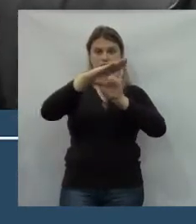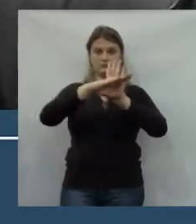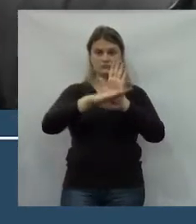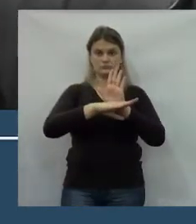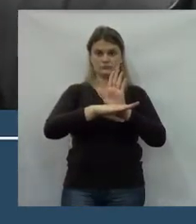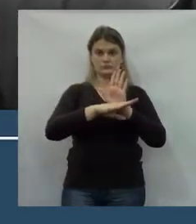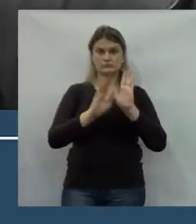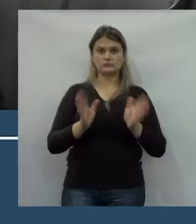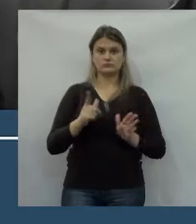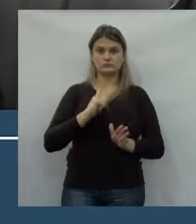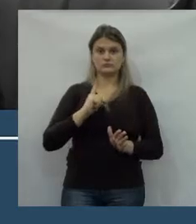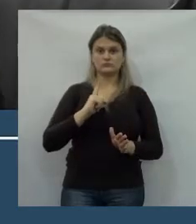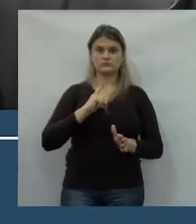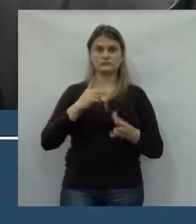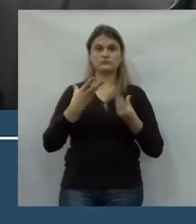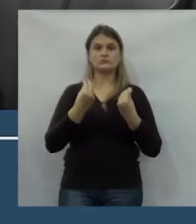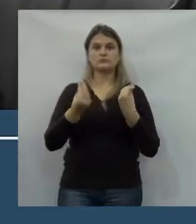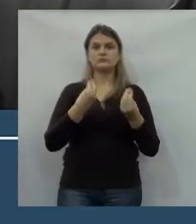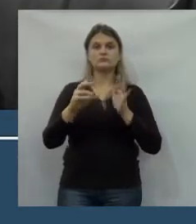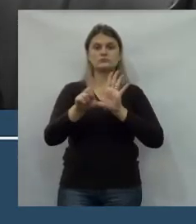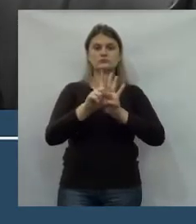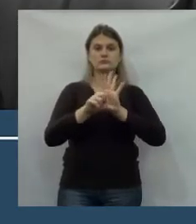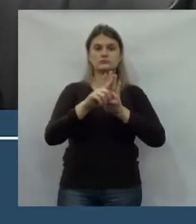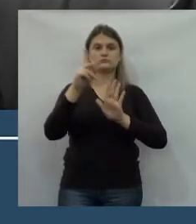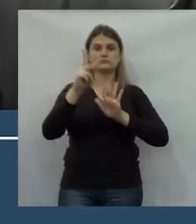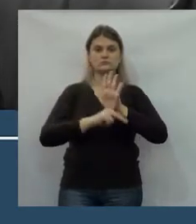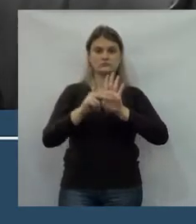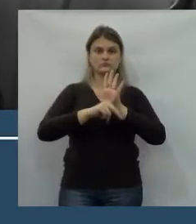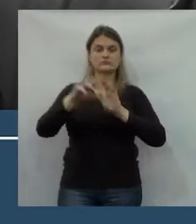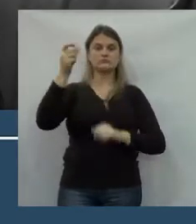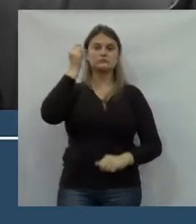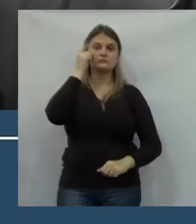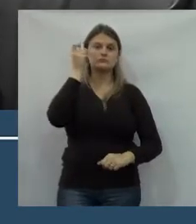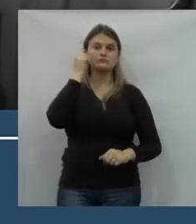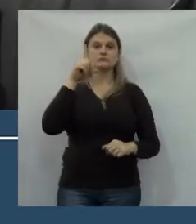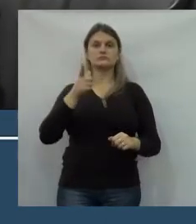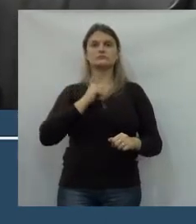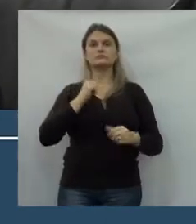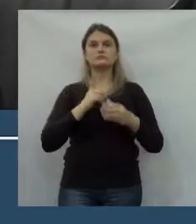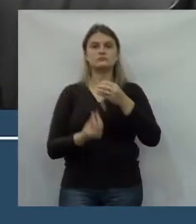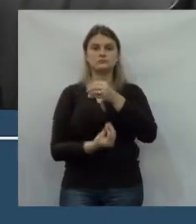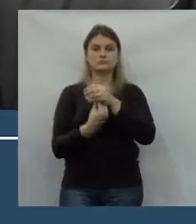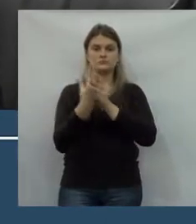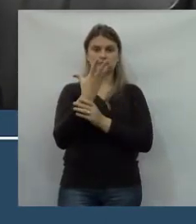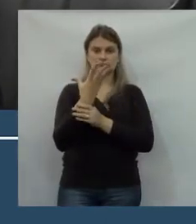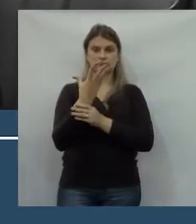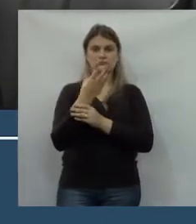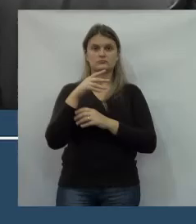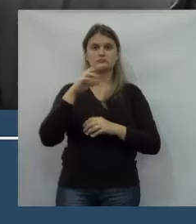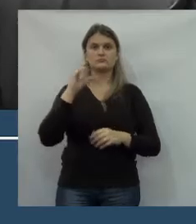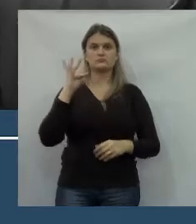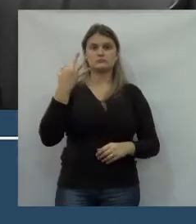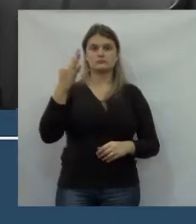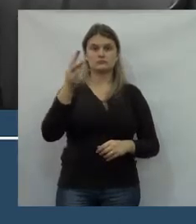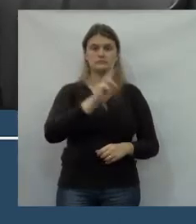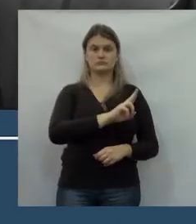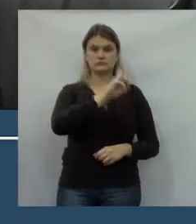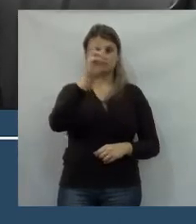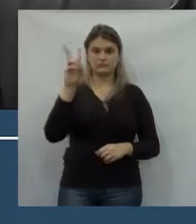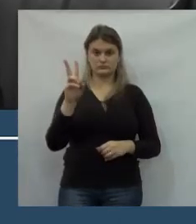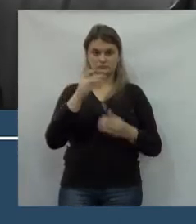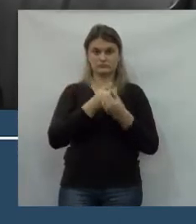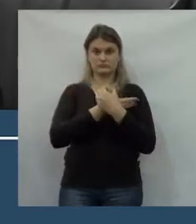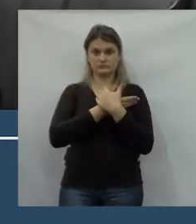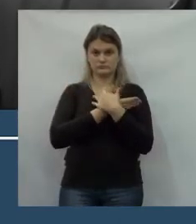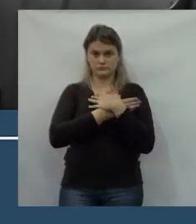aqui, uma lista aqui de tantas leis, tantos projetos, tantas ideias que surgiram da Uniguaçu, dos acadêmicos